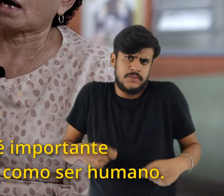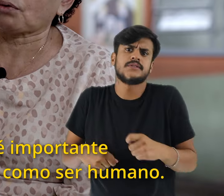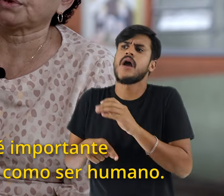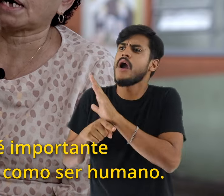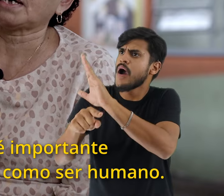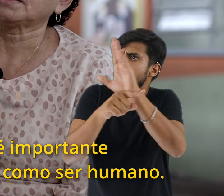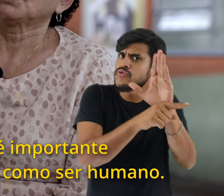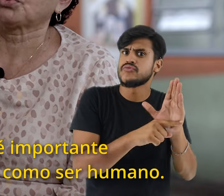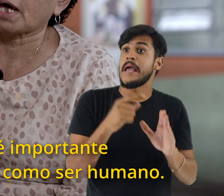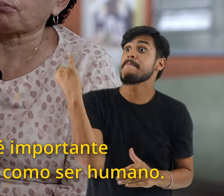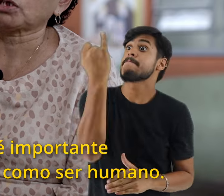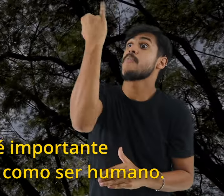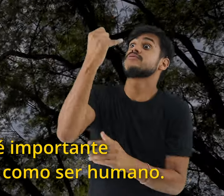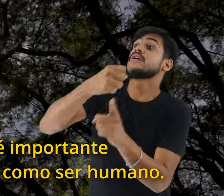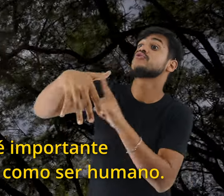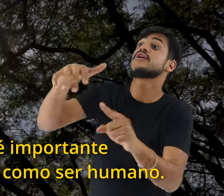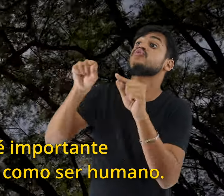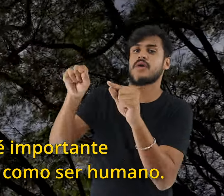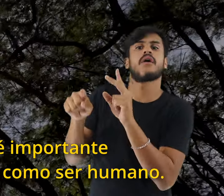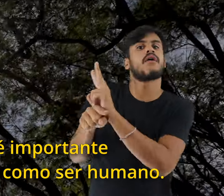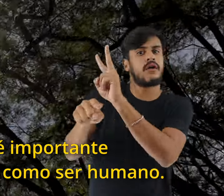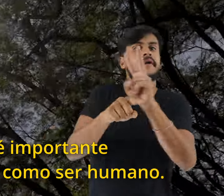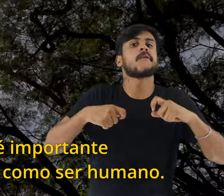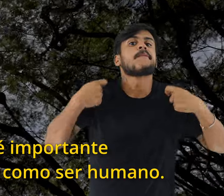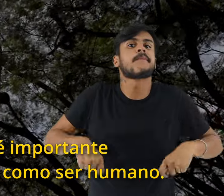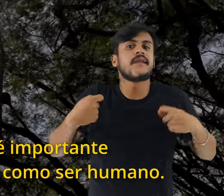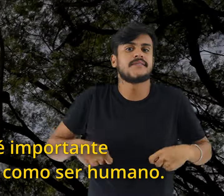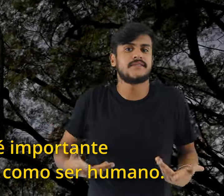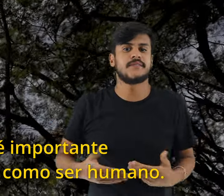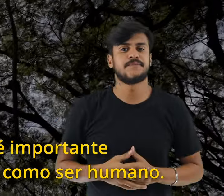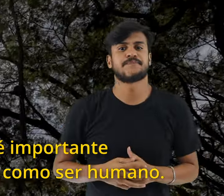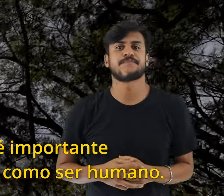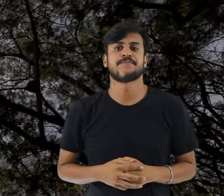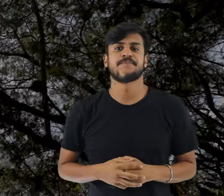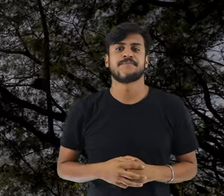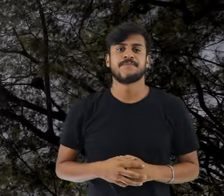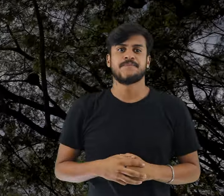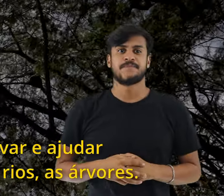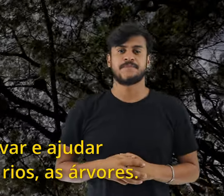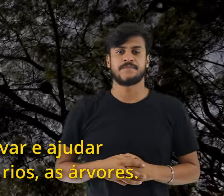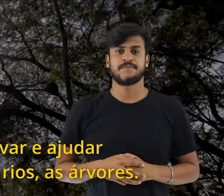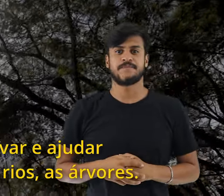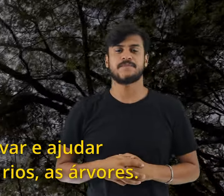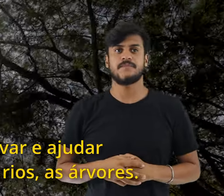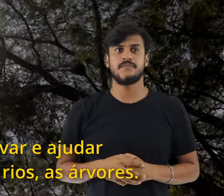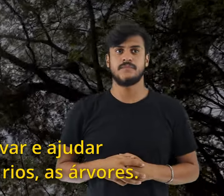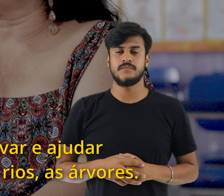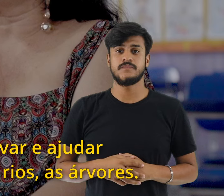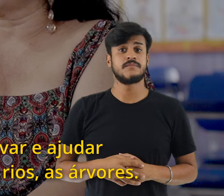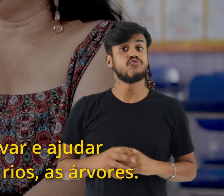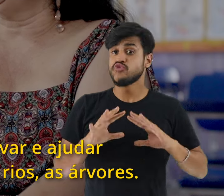a cuidar do que é importante para a sociedade e para a gente como ser humano. Todos temos que